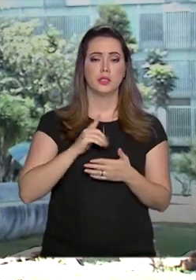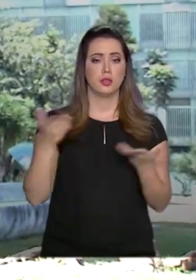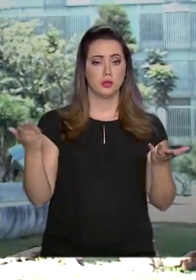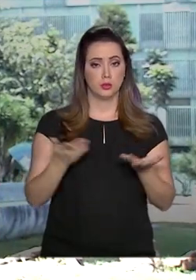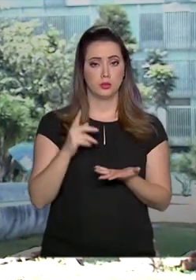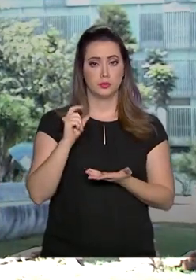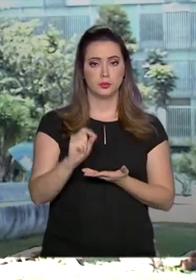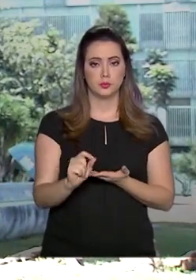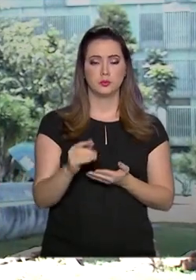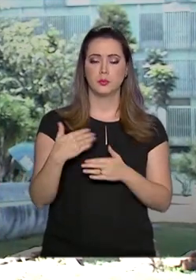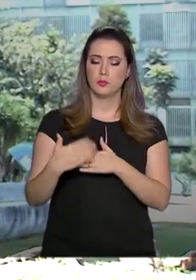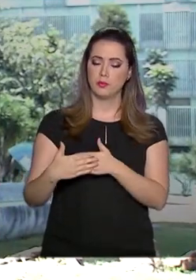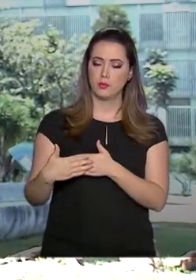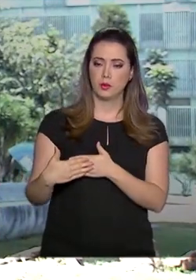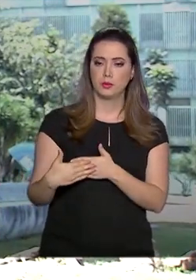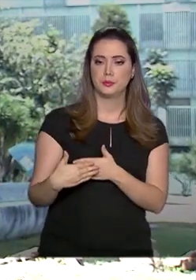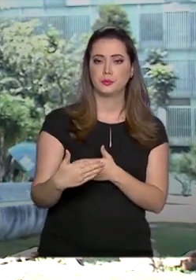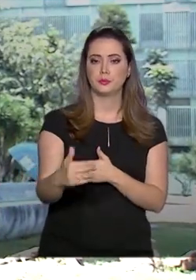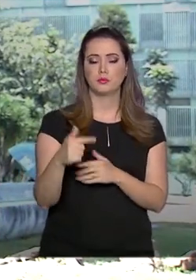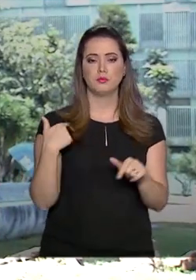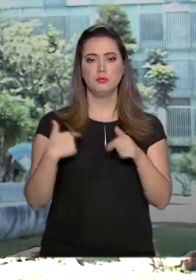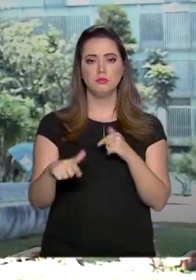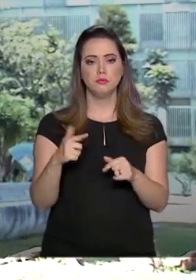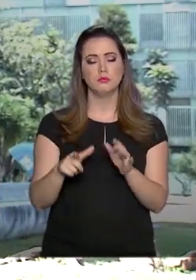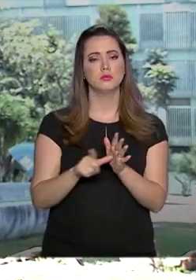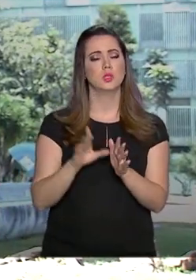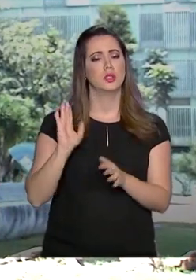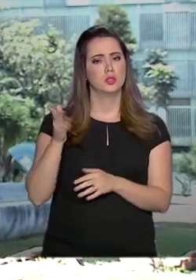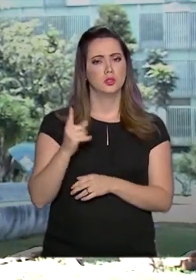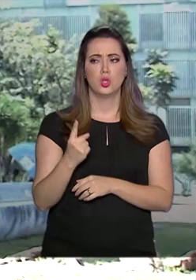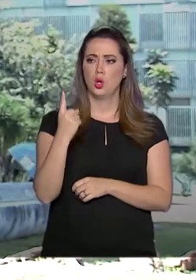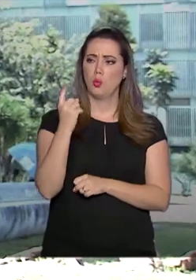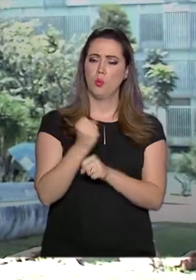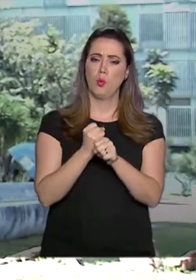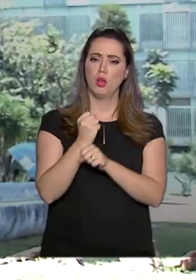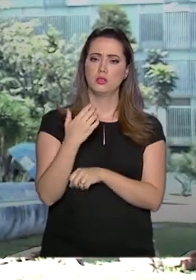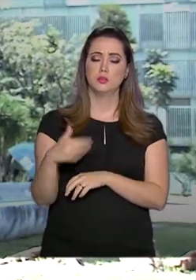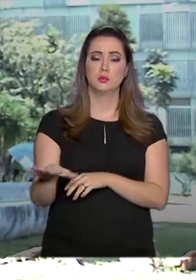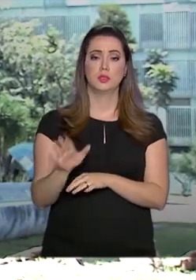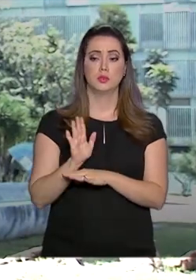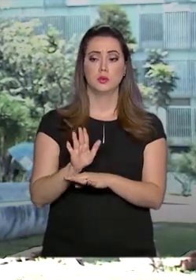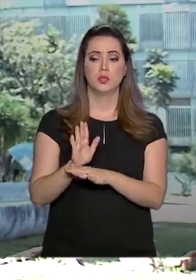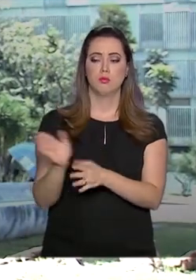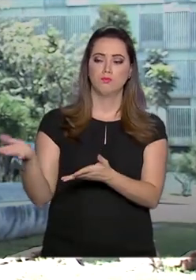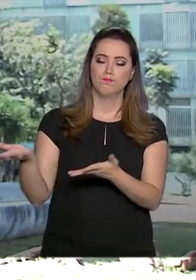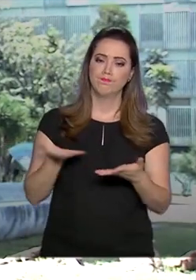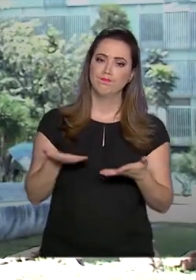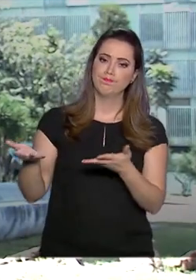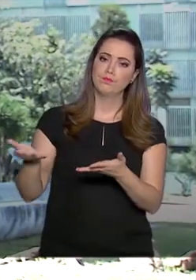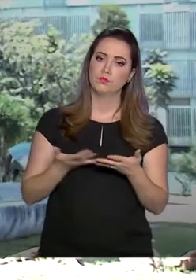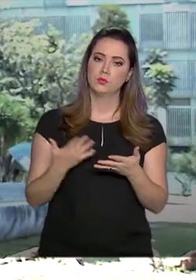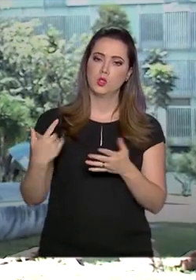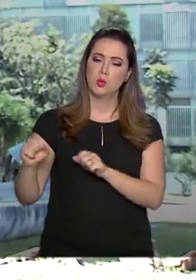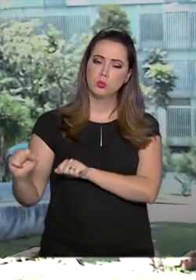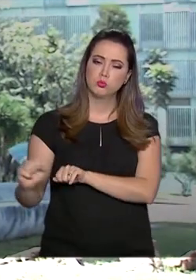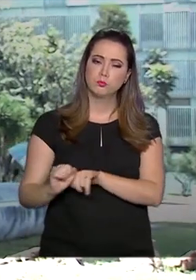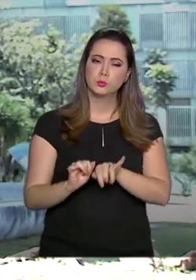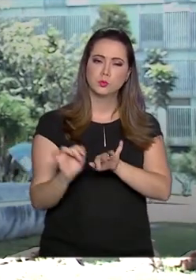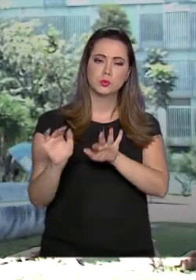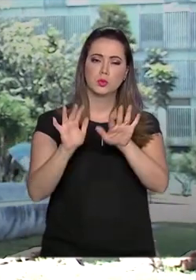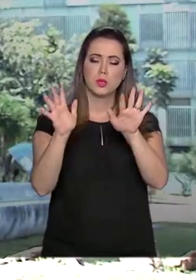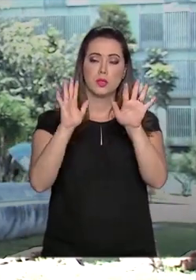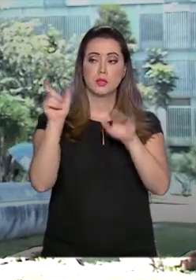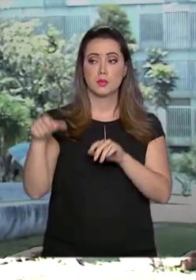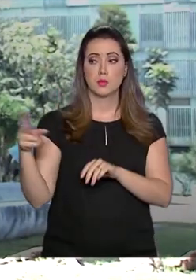verdade, é uma continuação dessa operação que já dura um ano e meio e ajuda na recepção e interiorização dos